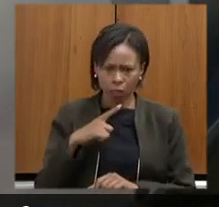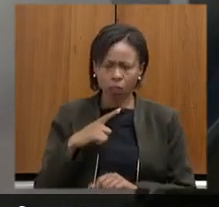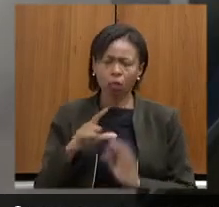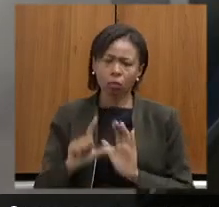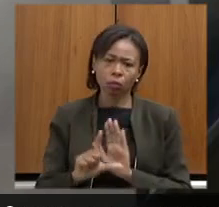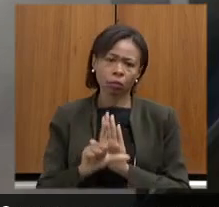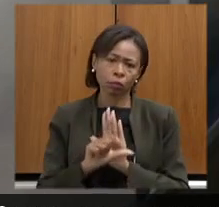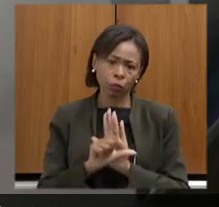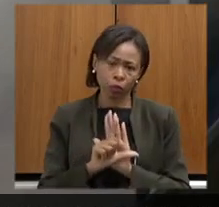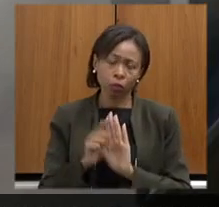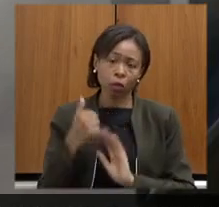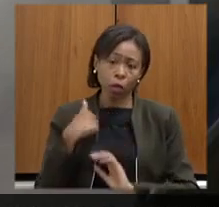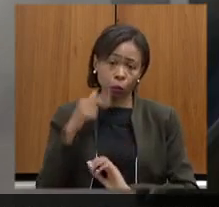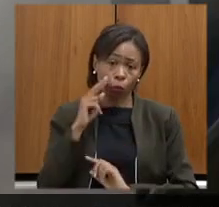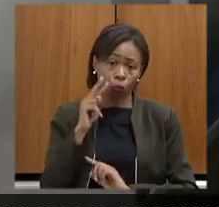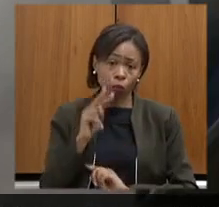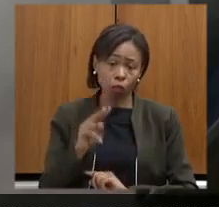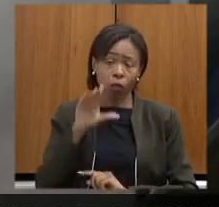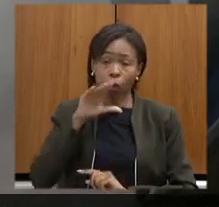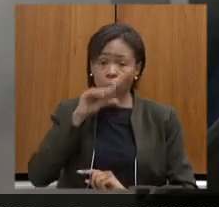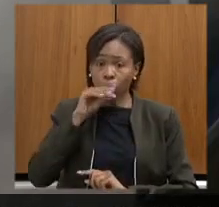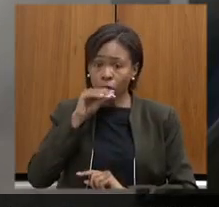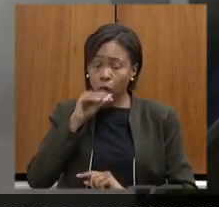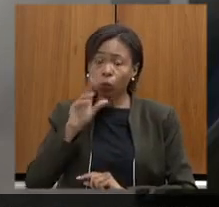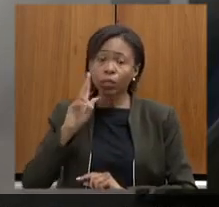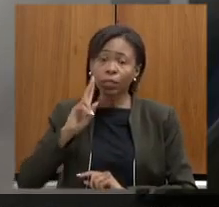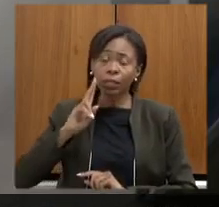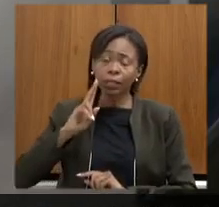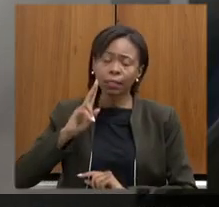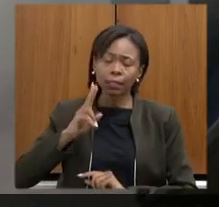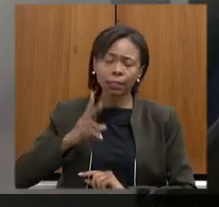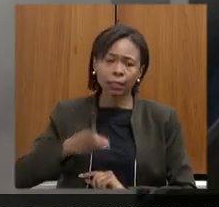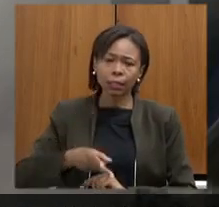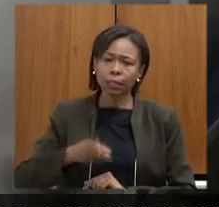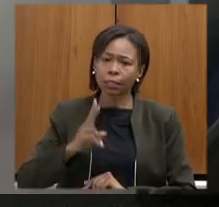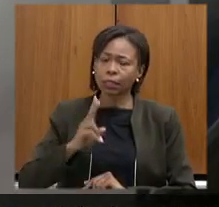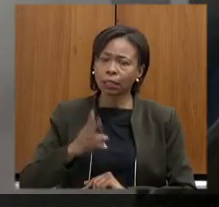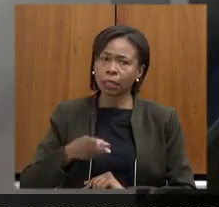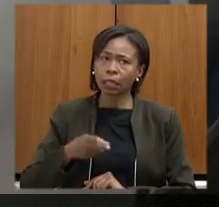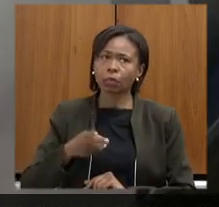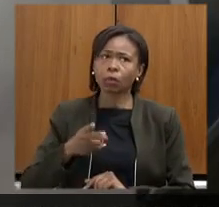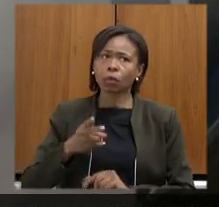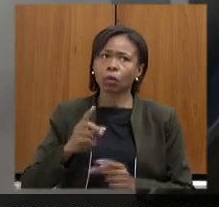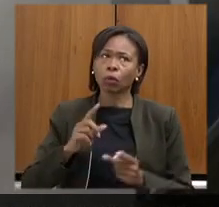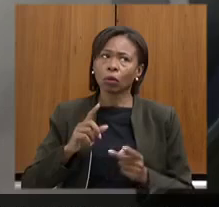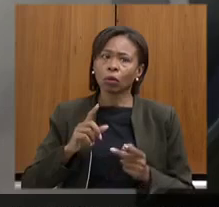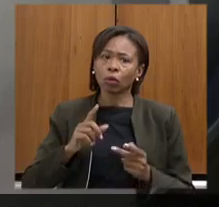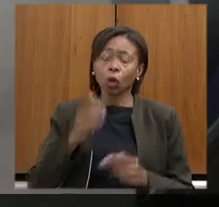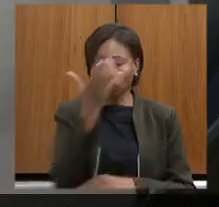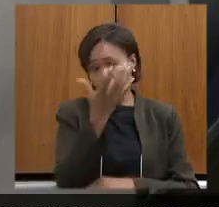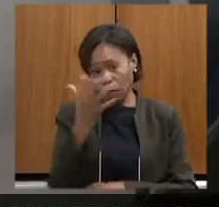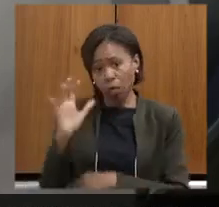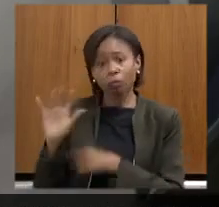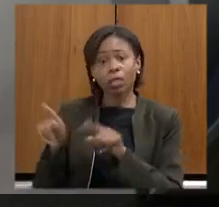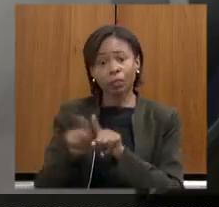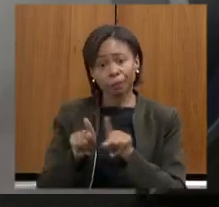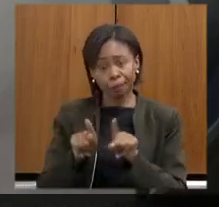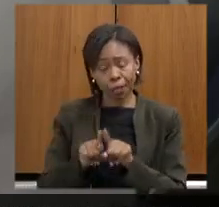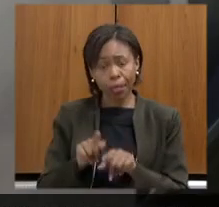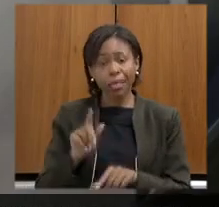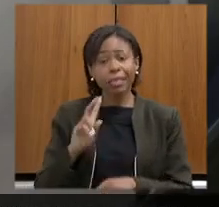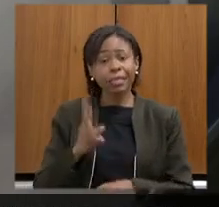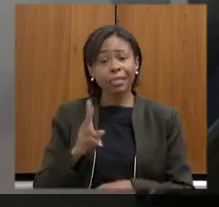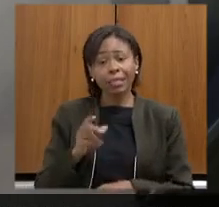os servidores são os servidores do meio ambiente ficam aí na situação